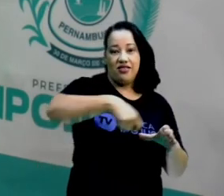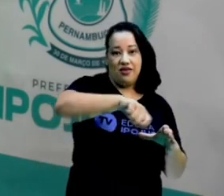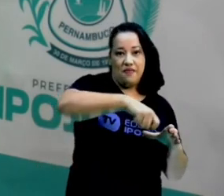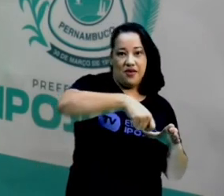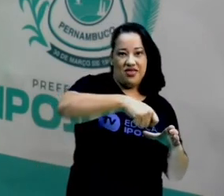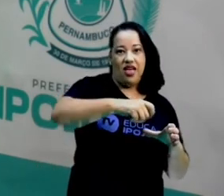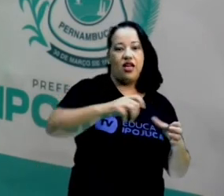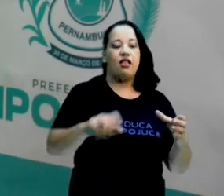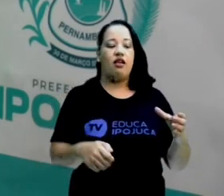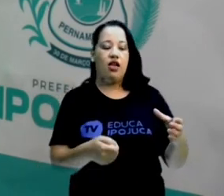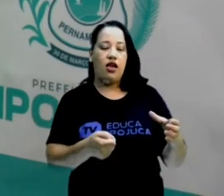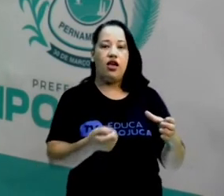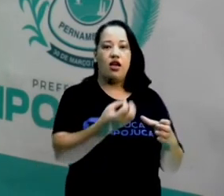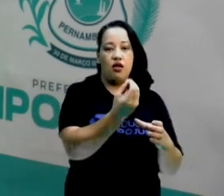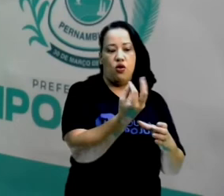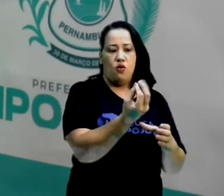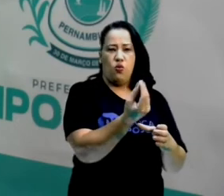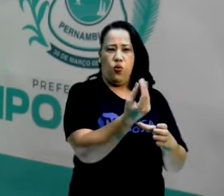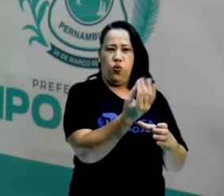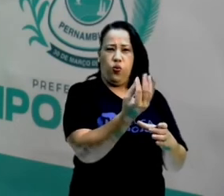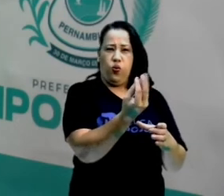Aí a panela de pressão está lá...